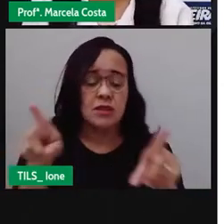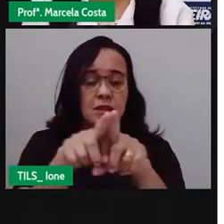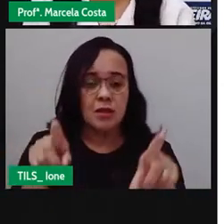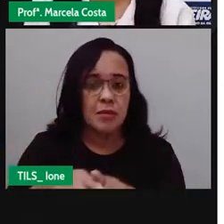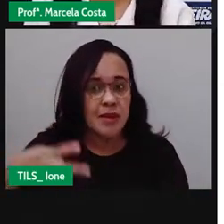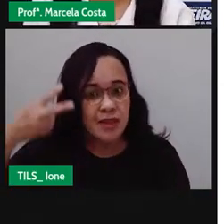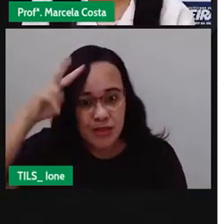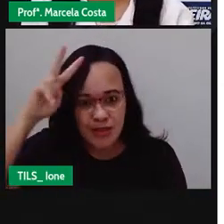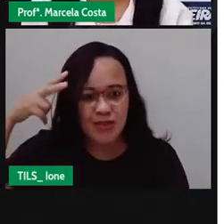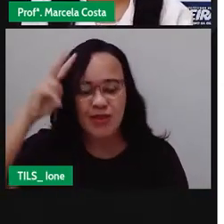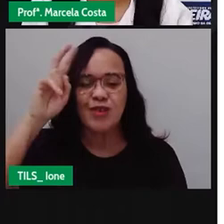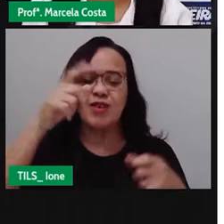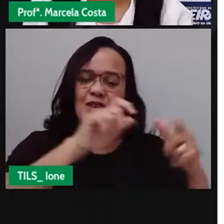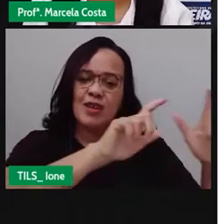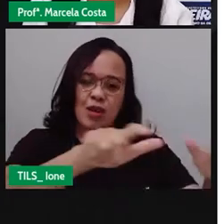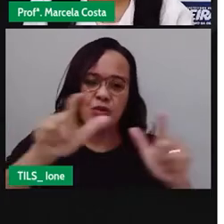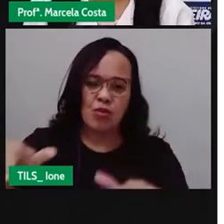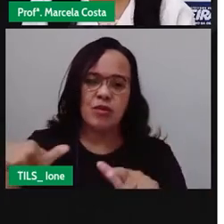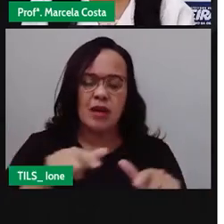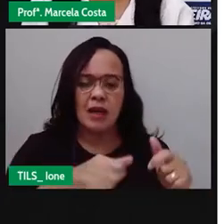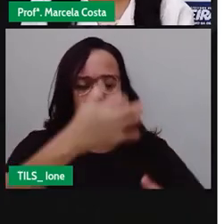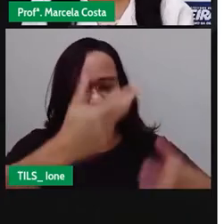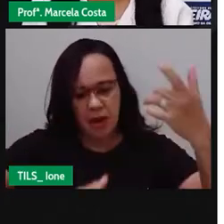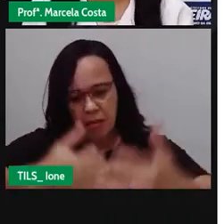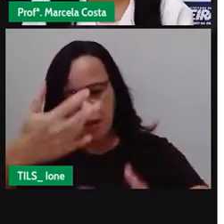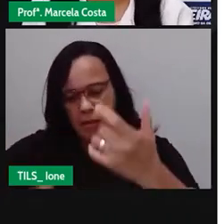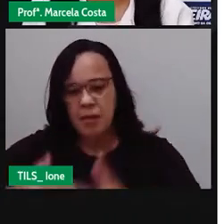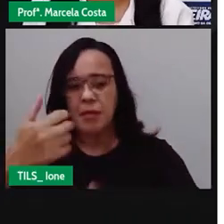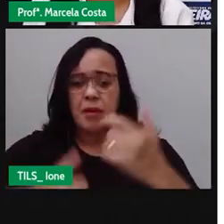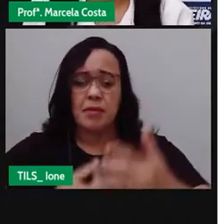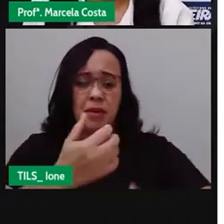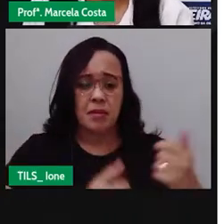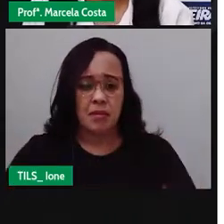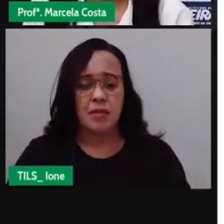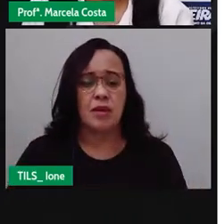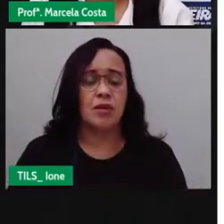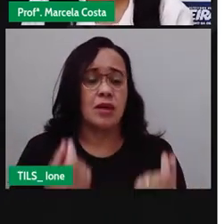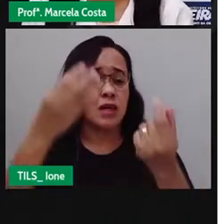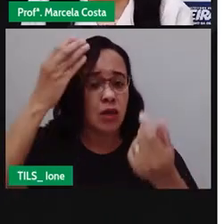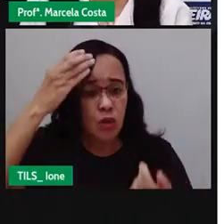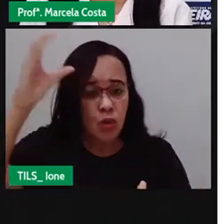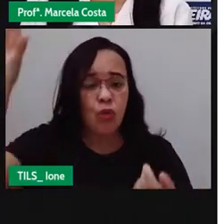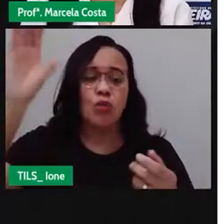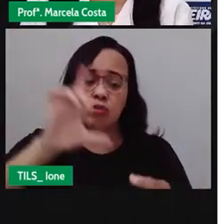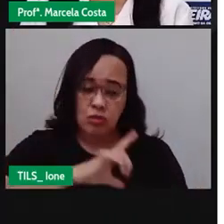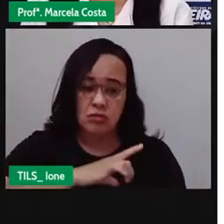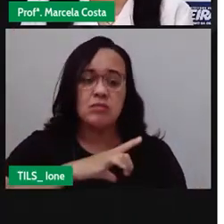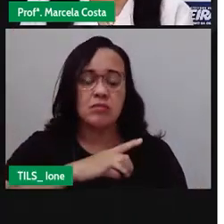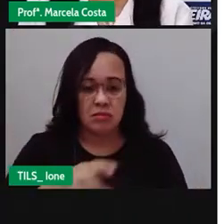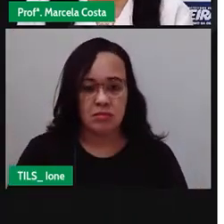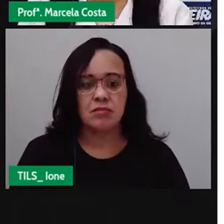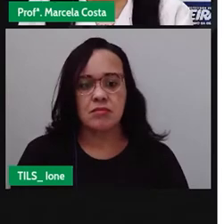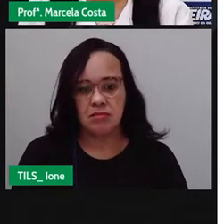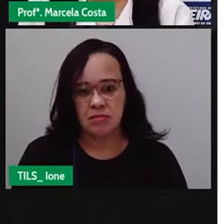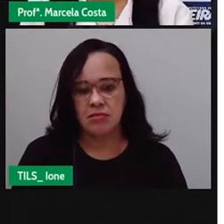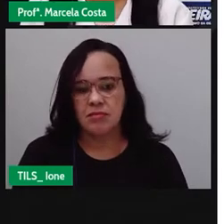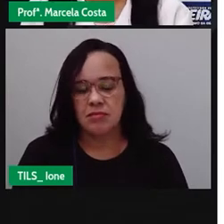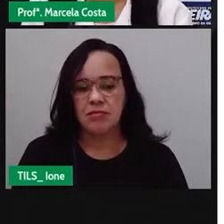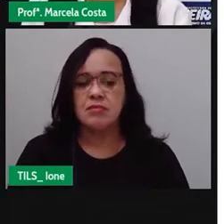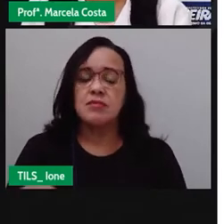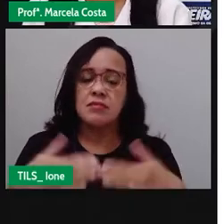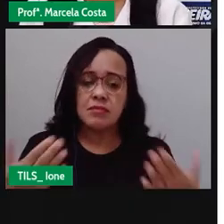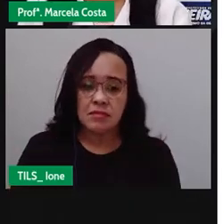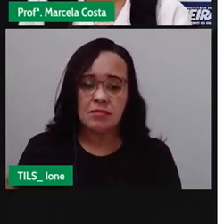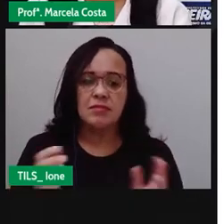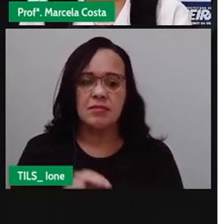lugares que contam uma história, que tem uma riqueza cultural, e aí,